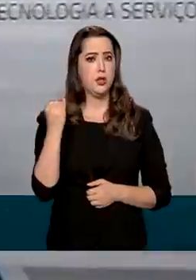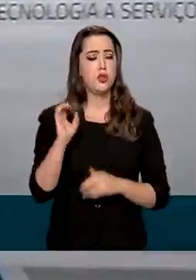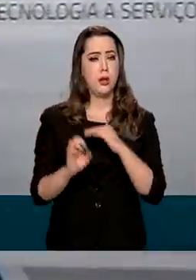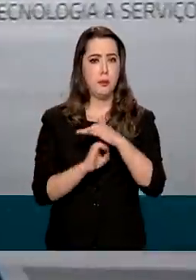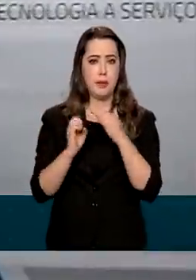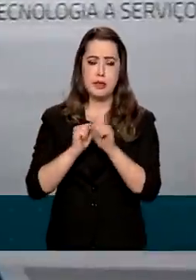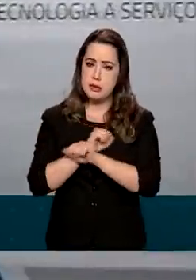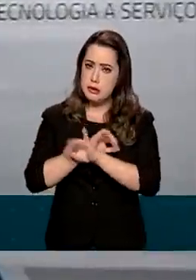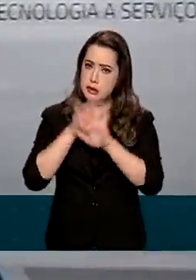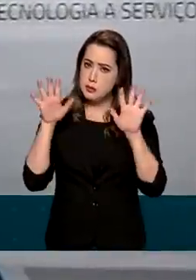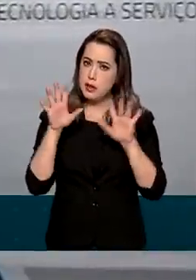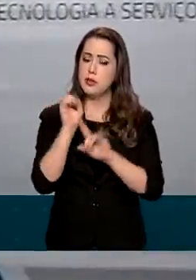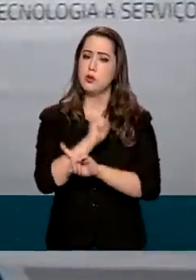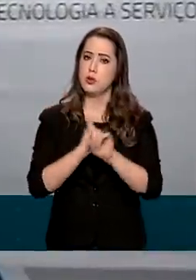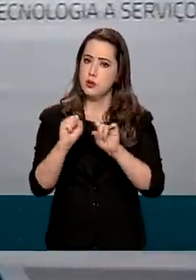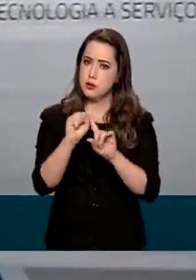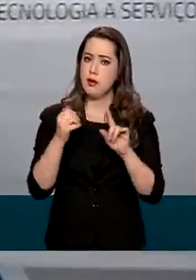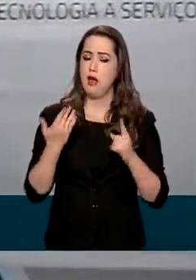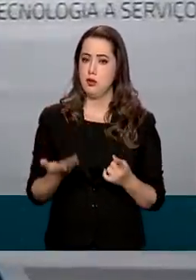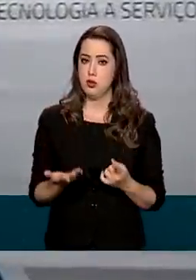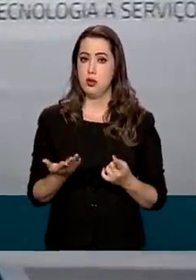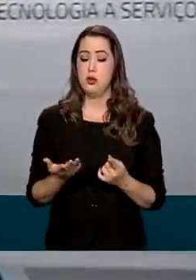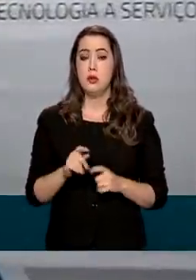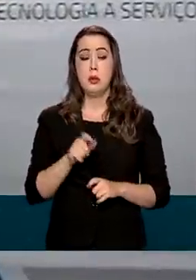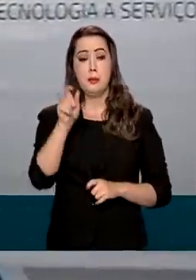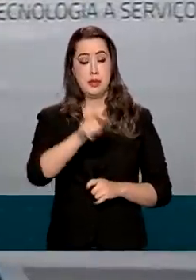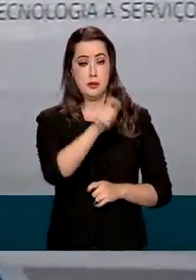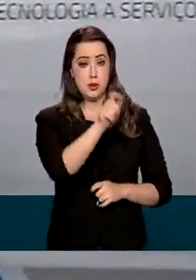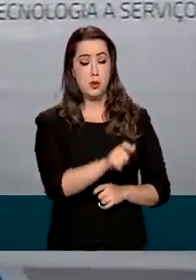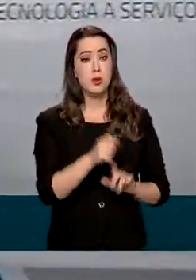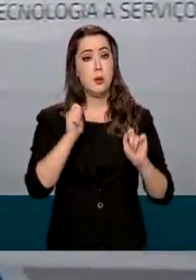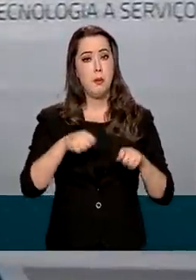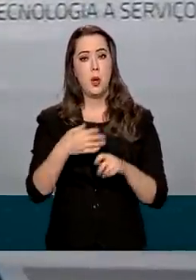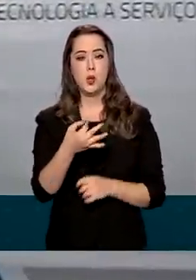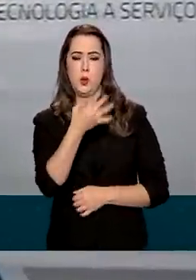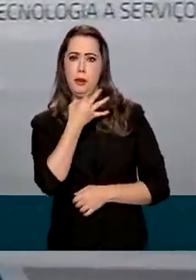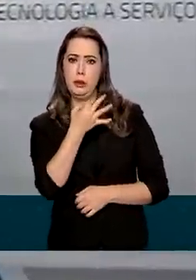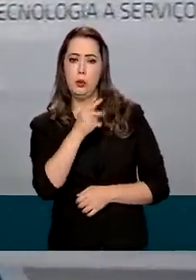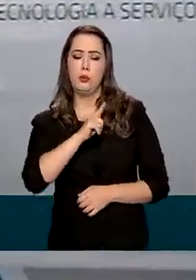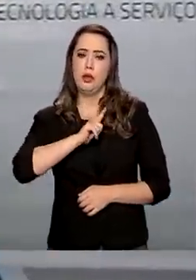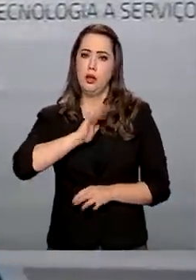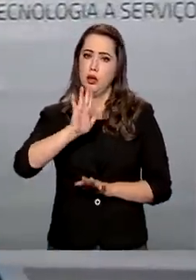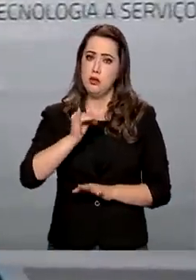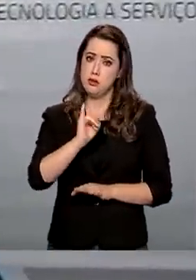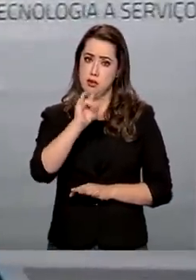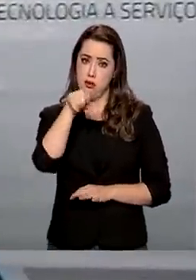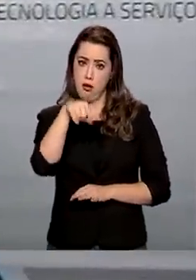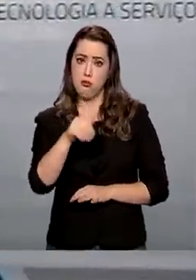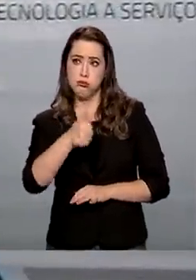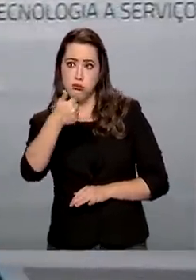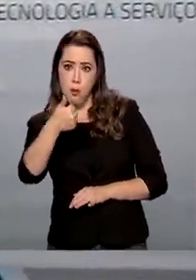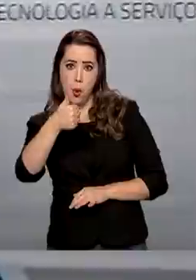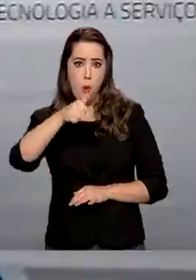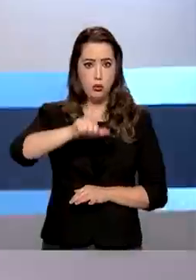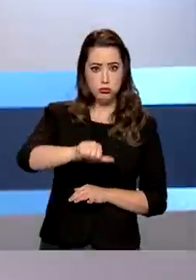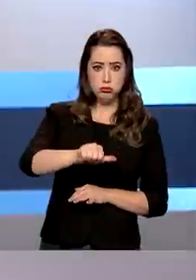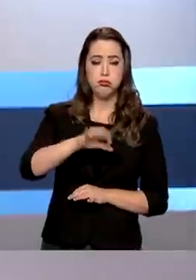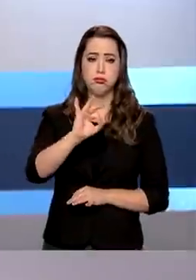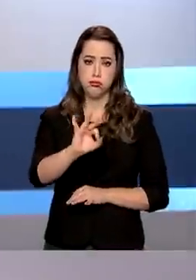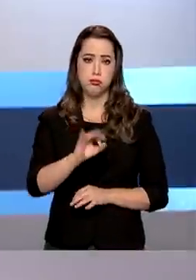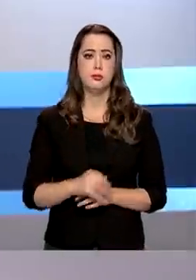cidadão, ser transparente com a sociedade, para que a sociedade possa fazer seu julgamento se essa finalidade está sendo de fato cumprida.